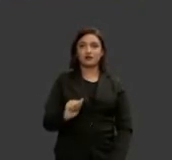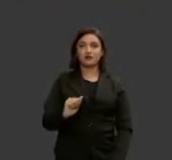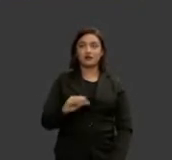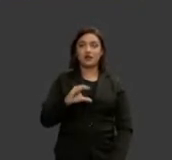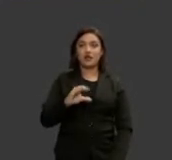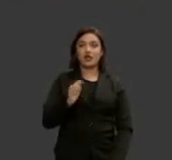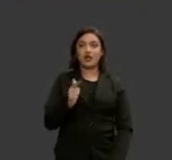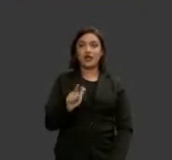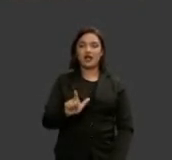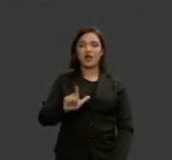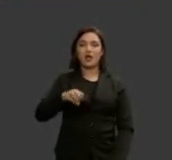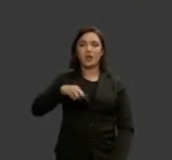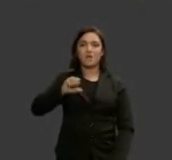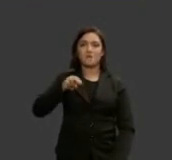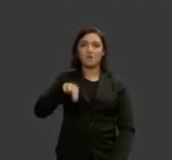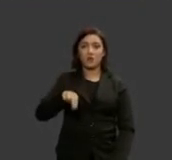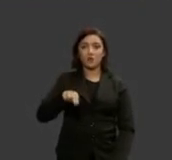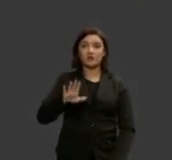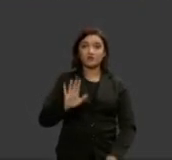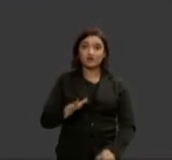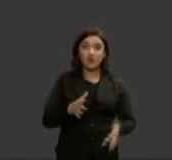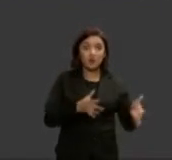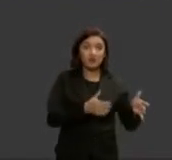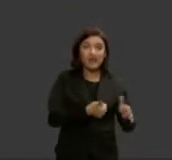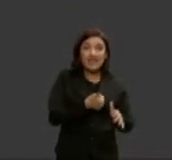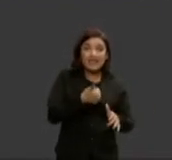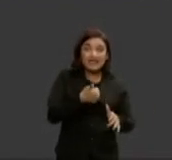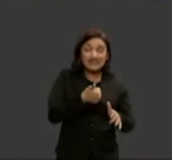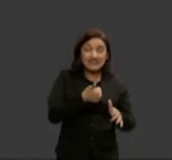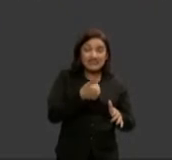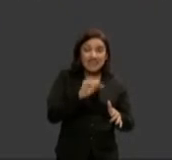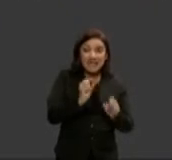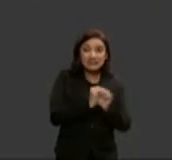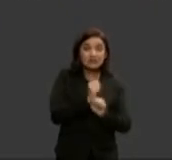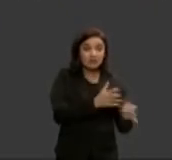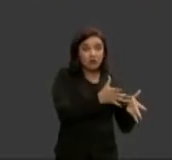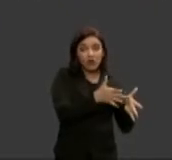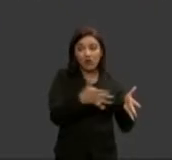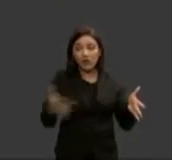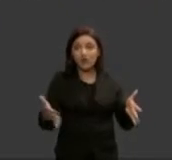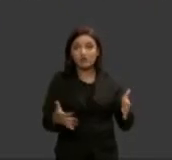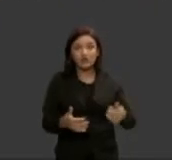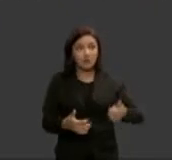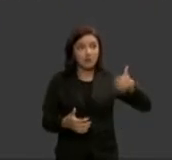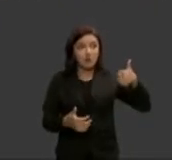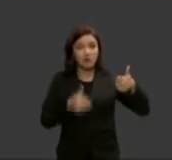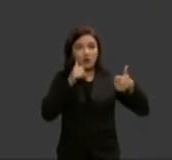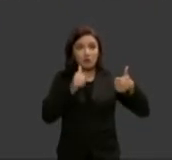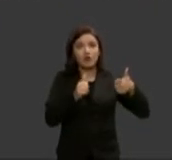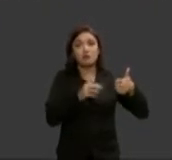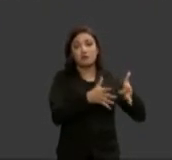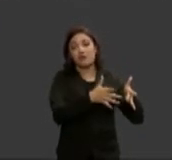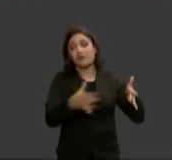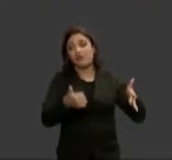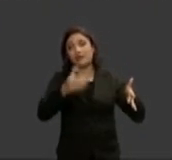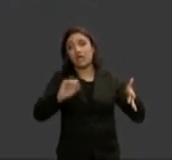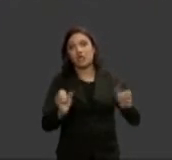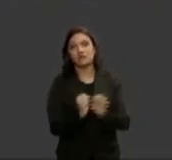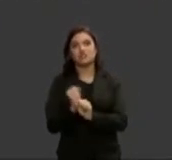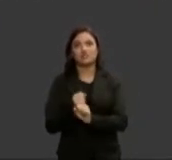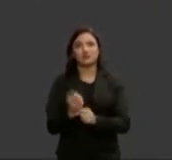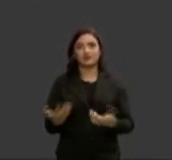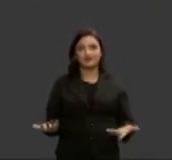dez anos depois da inauguração daquela